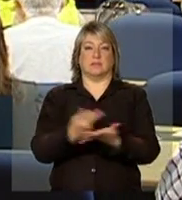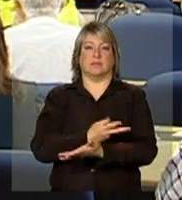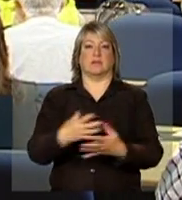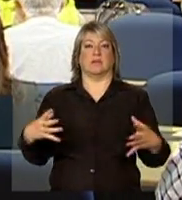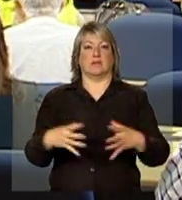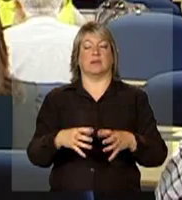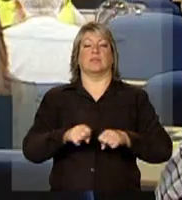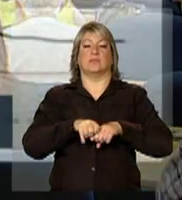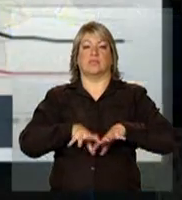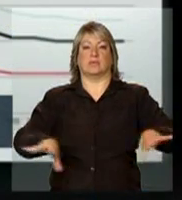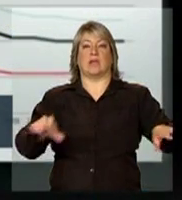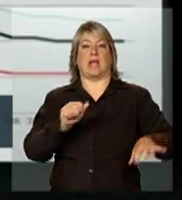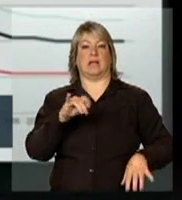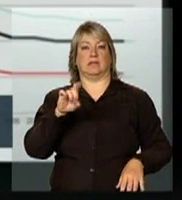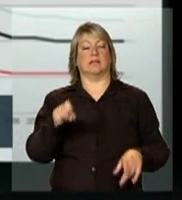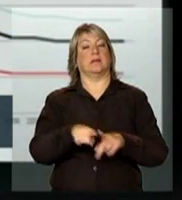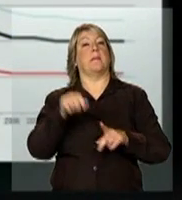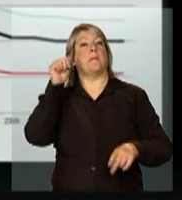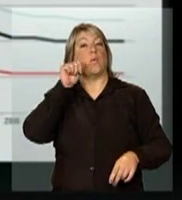por favor.